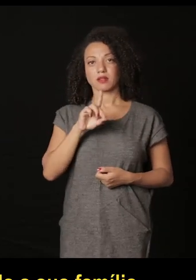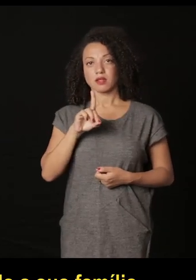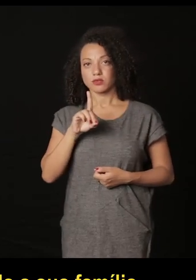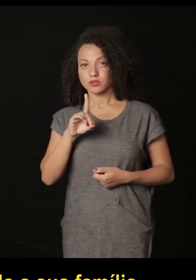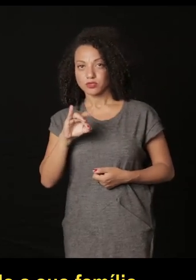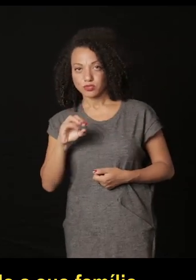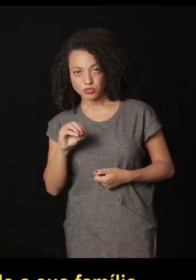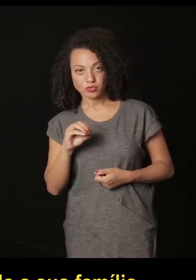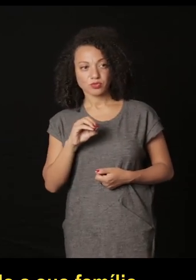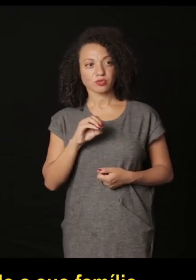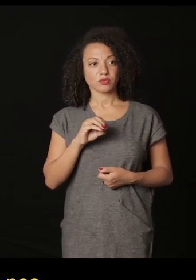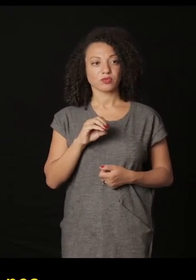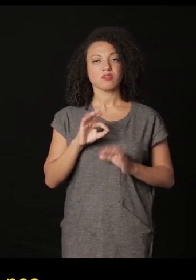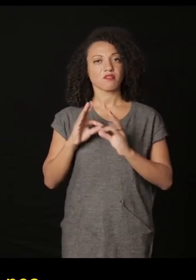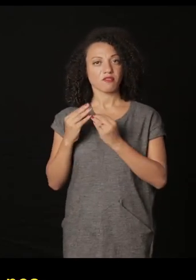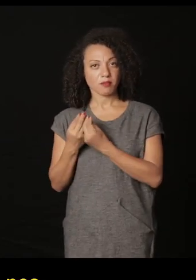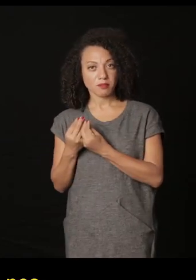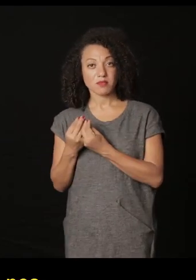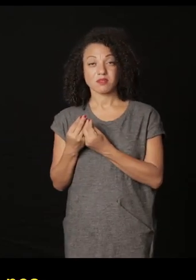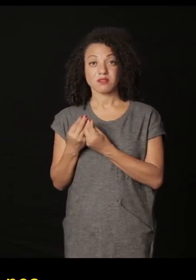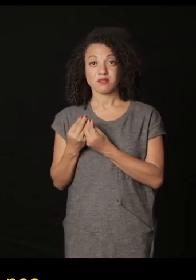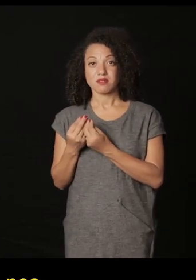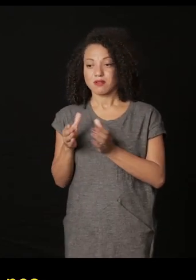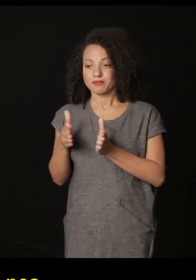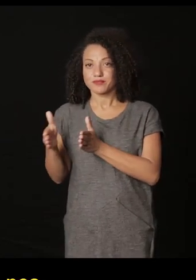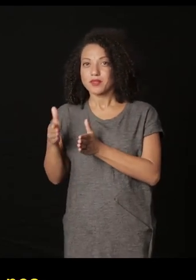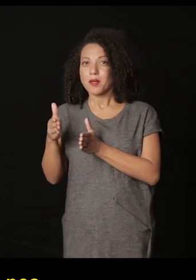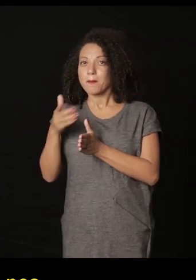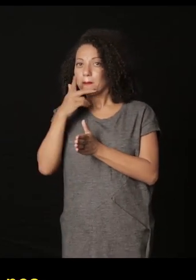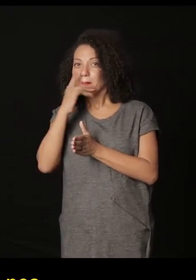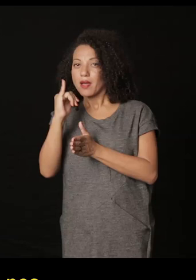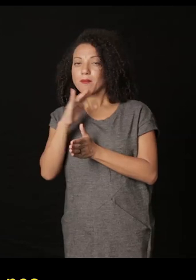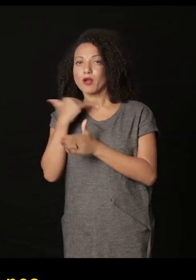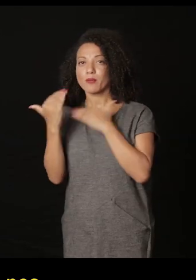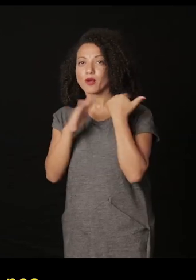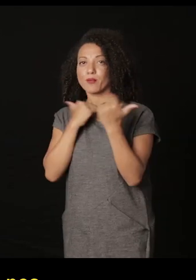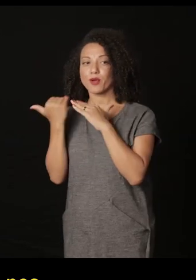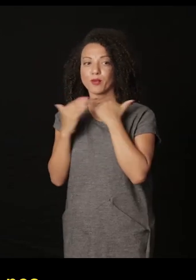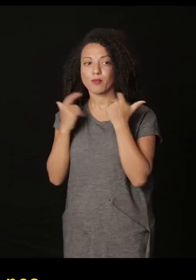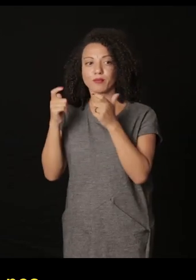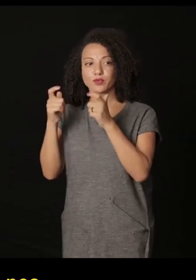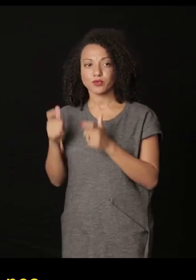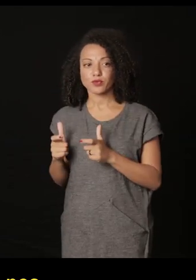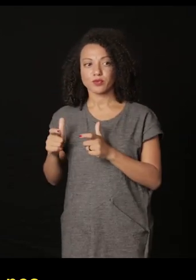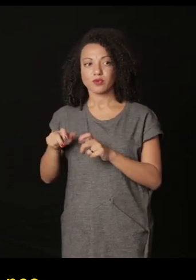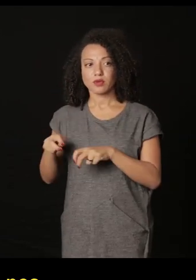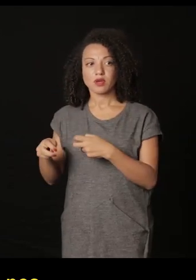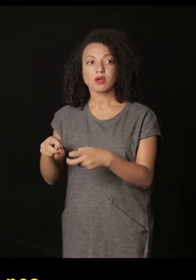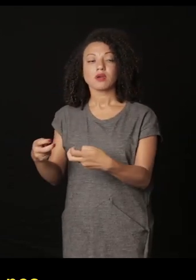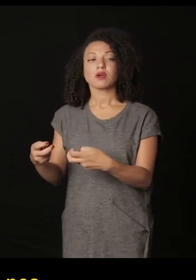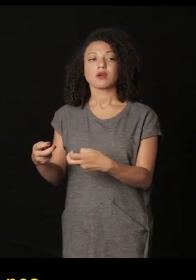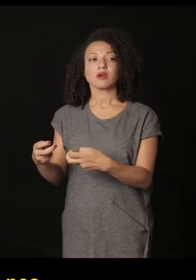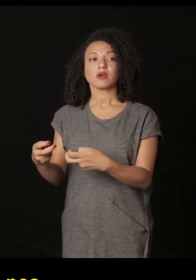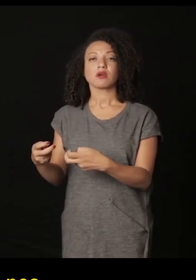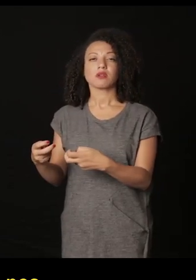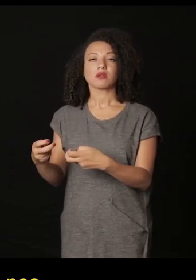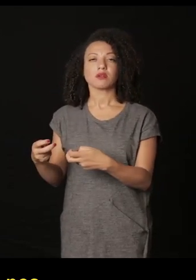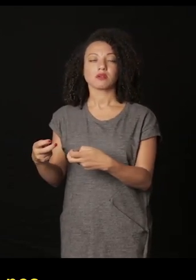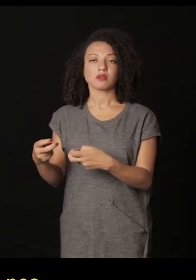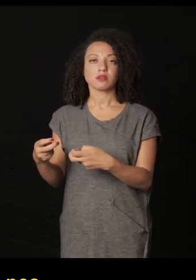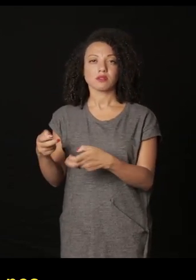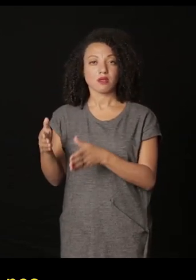Duchar com toda sua família toda a parte paternal morreu nos compras de